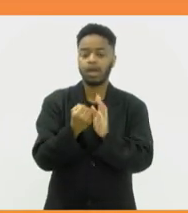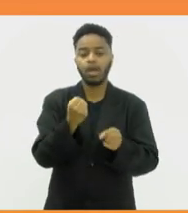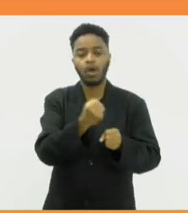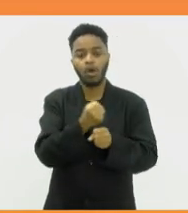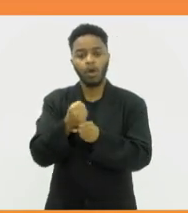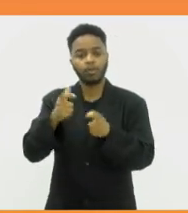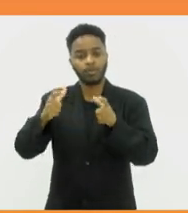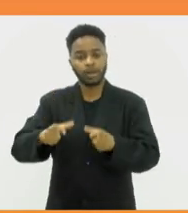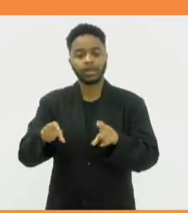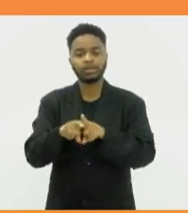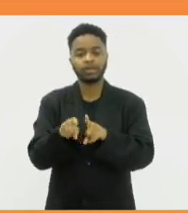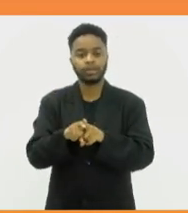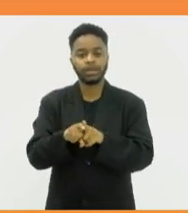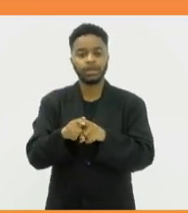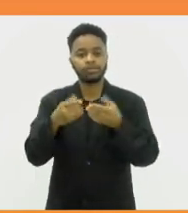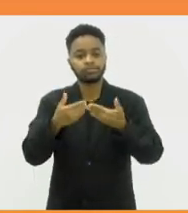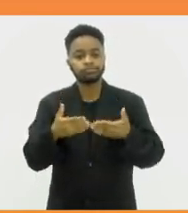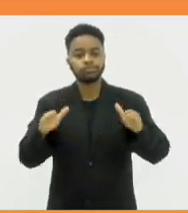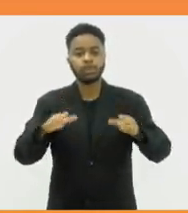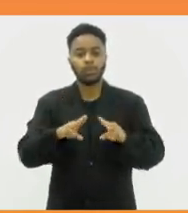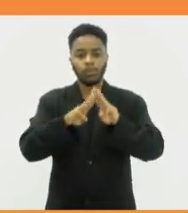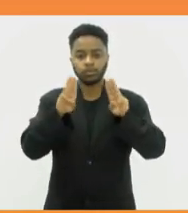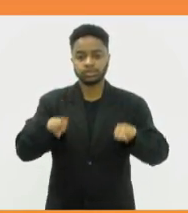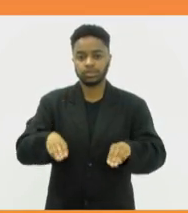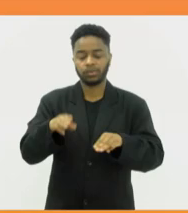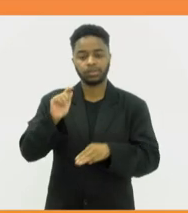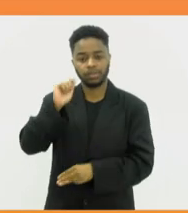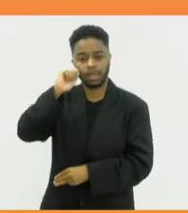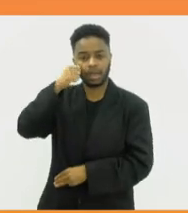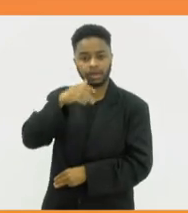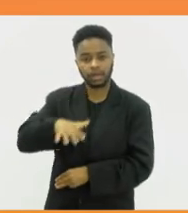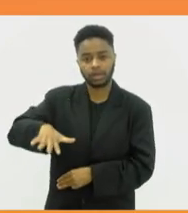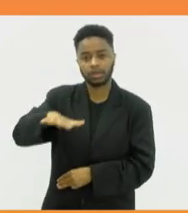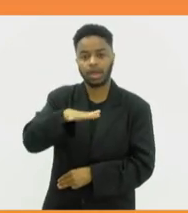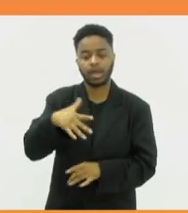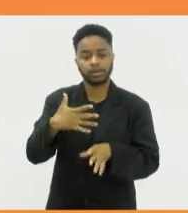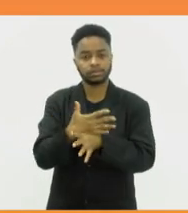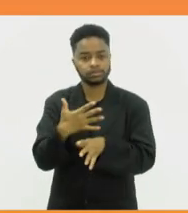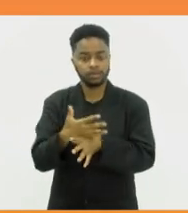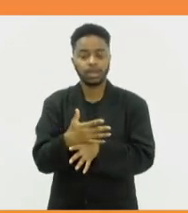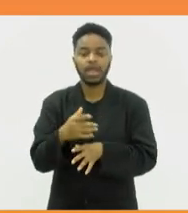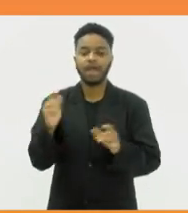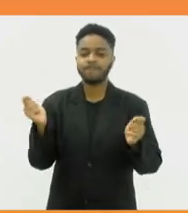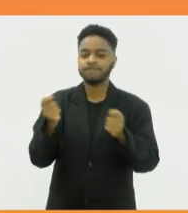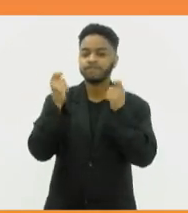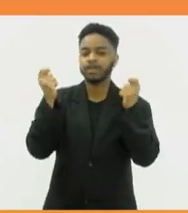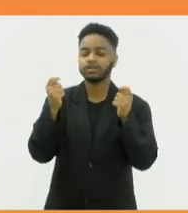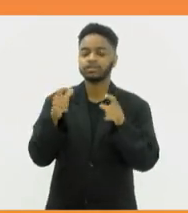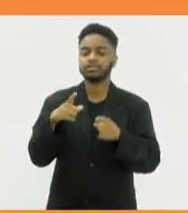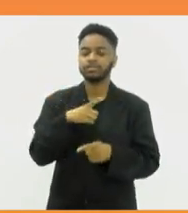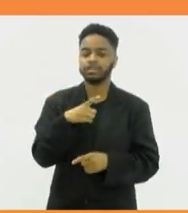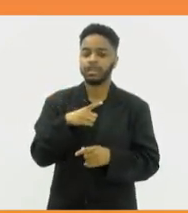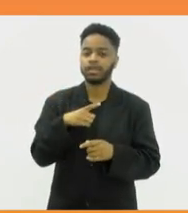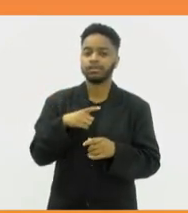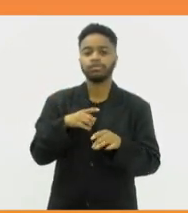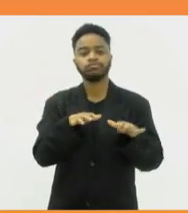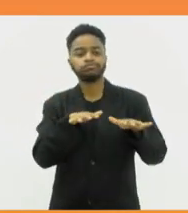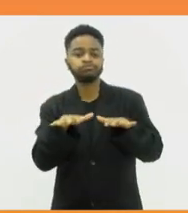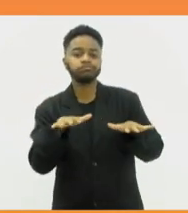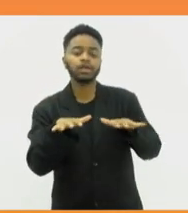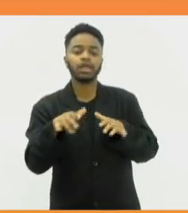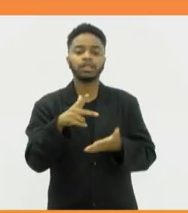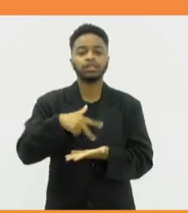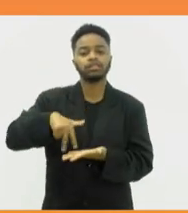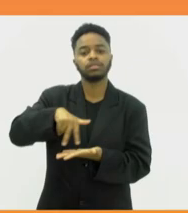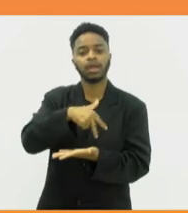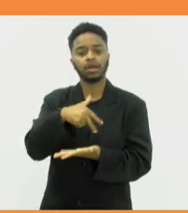do maior museu da negritude urbana. A festa, embaixo do Viaduto Negrão de Lima, vai contar com muitas mixagens, apresentação de dança com